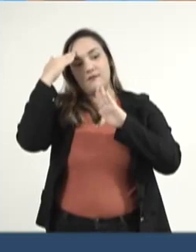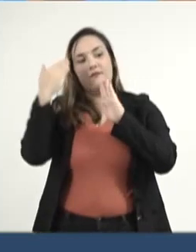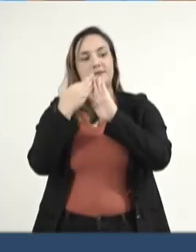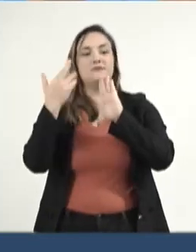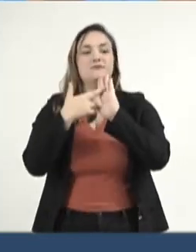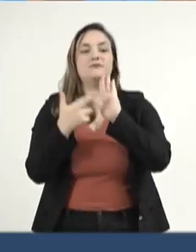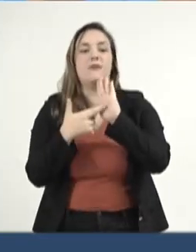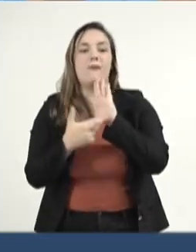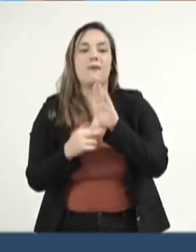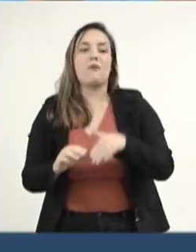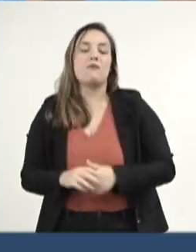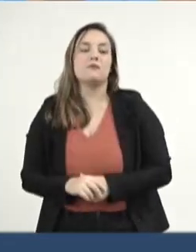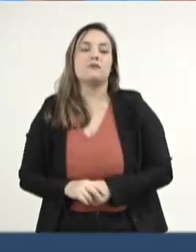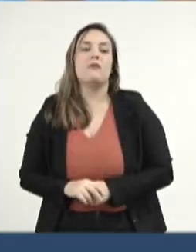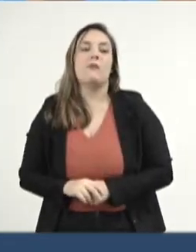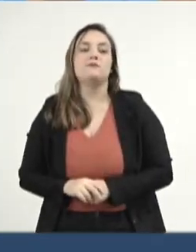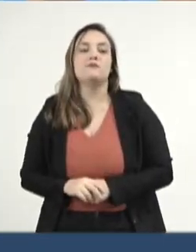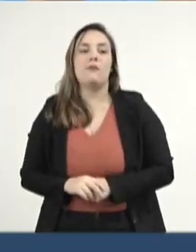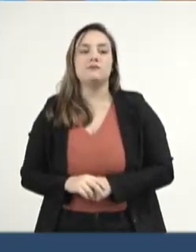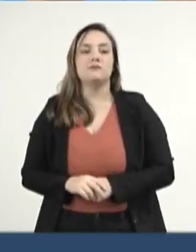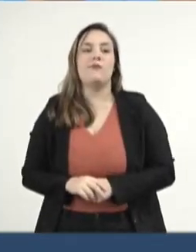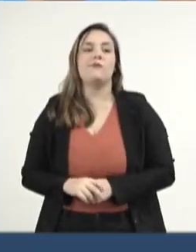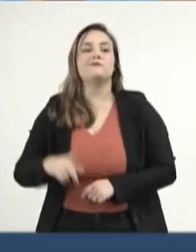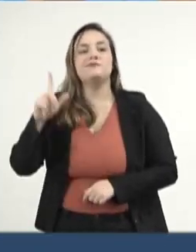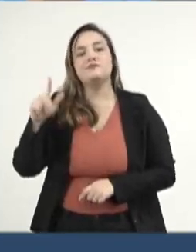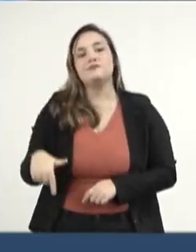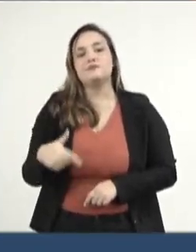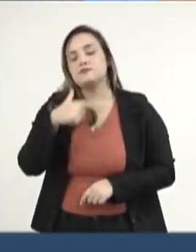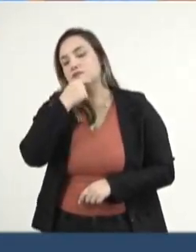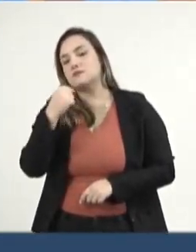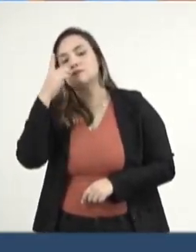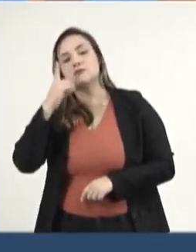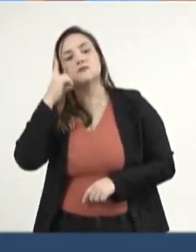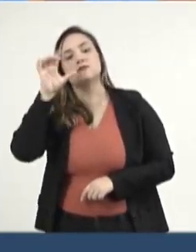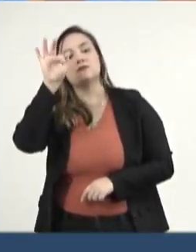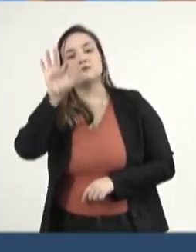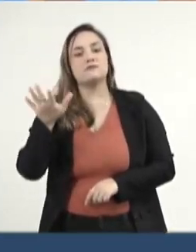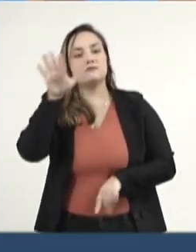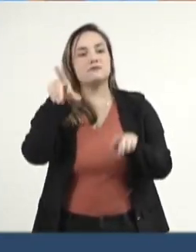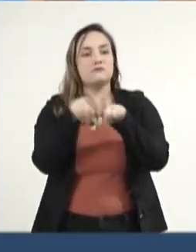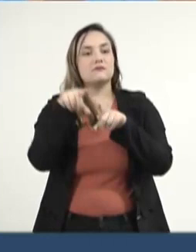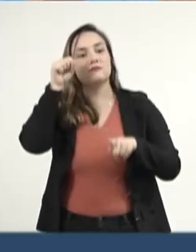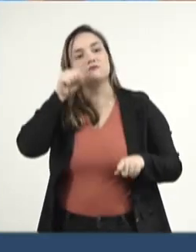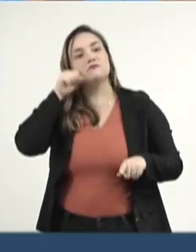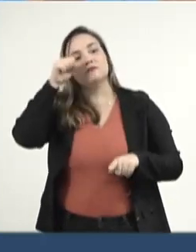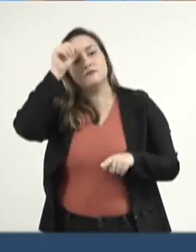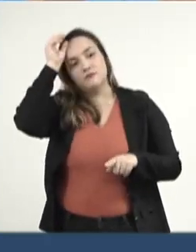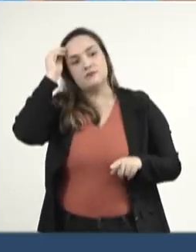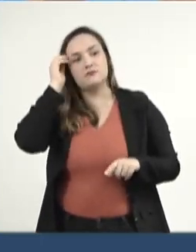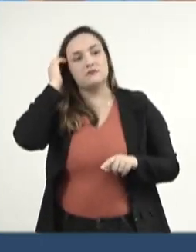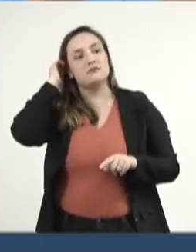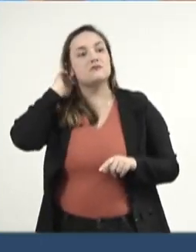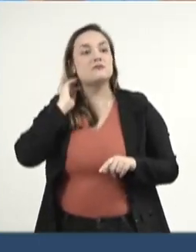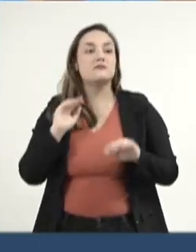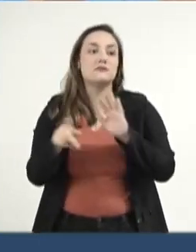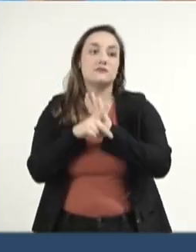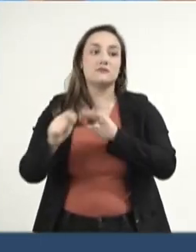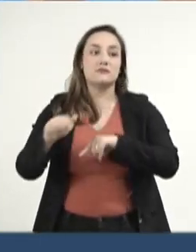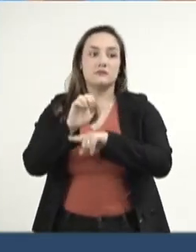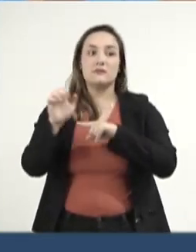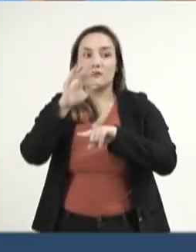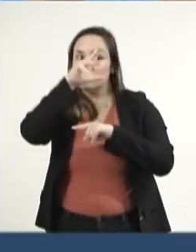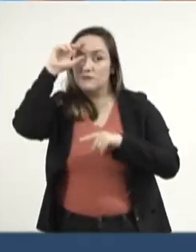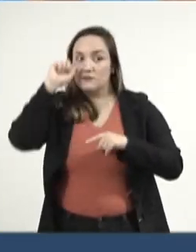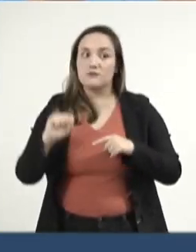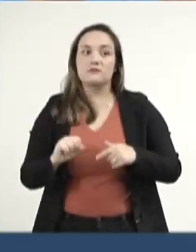encaminhado expediente desse poder legislativo aos certíssimos deputados federais e senadores representantes do Mato Grosso do Sul, na Câmara